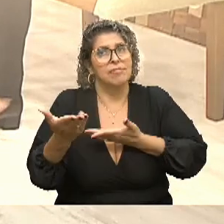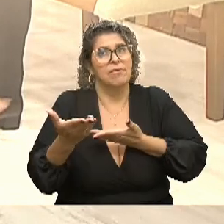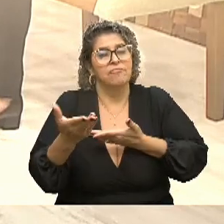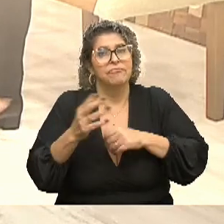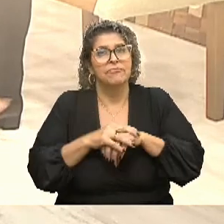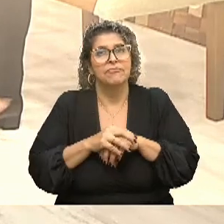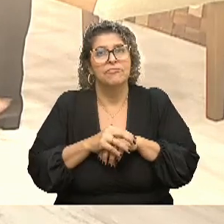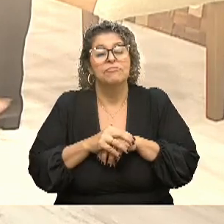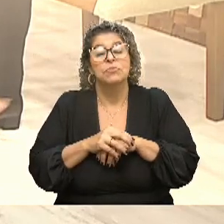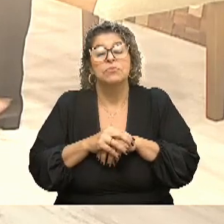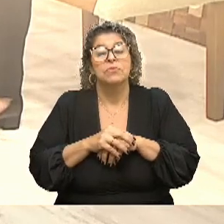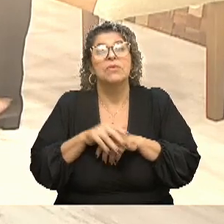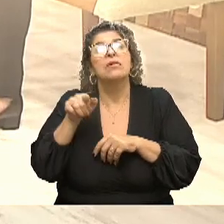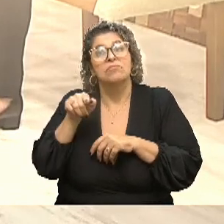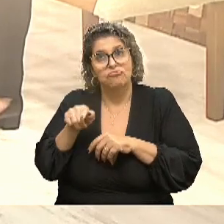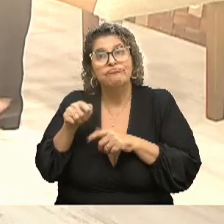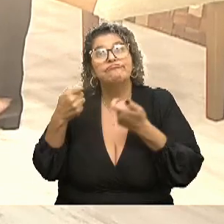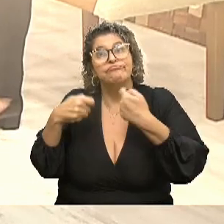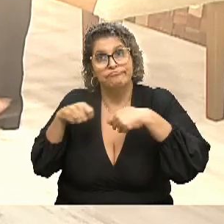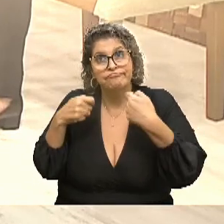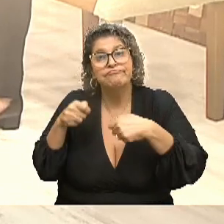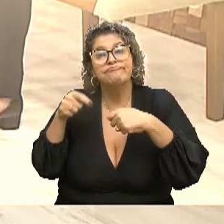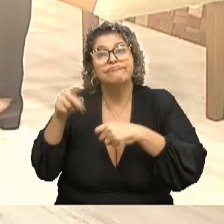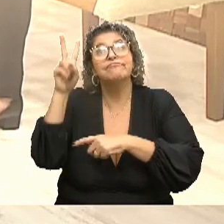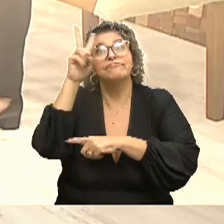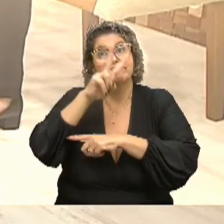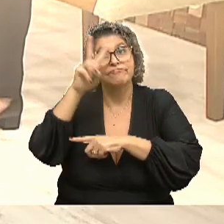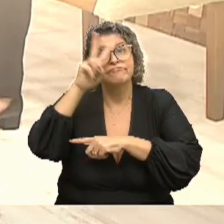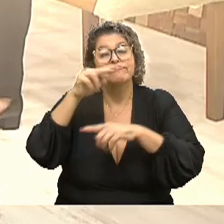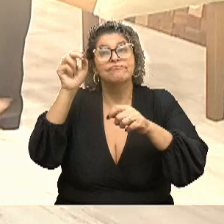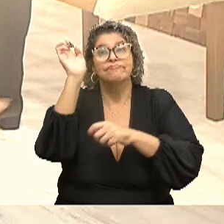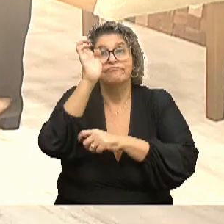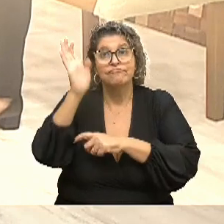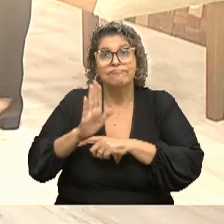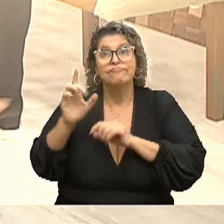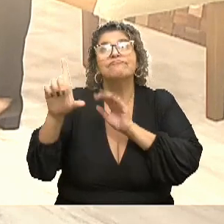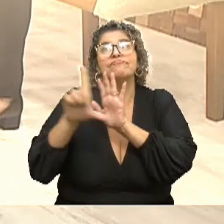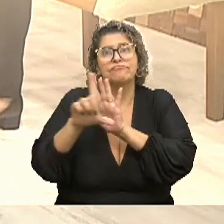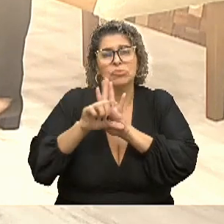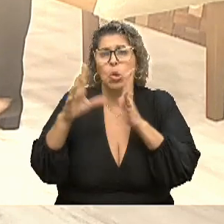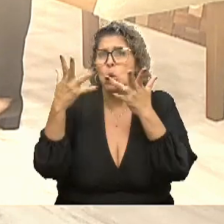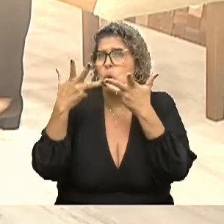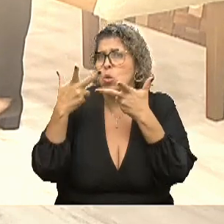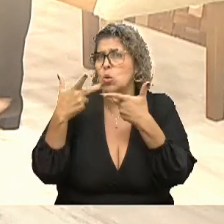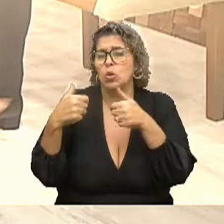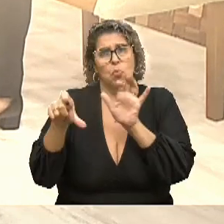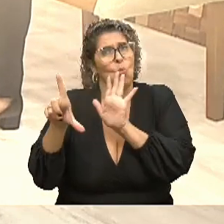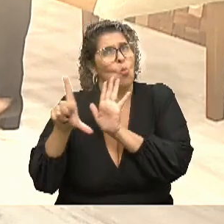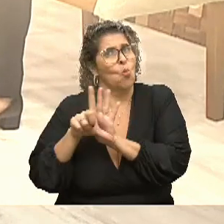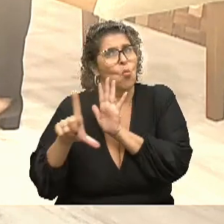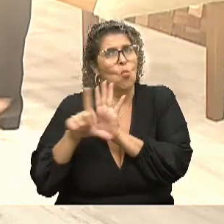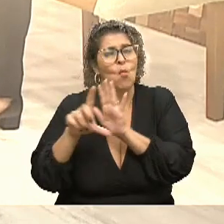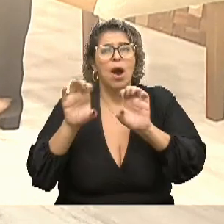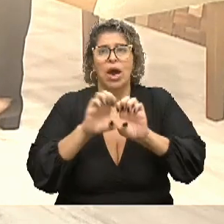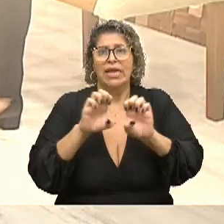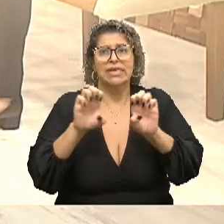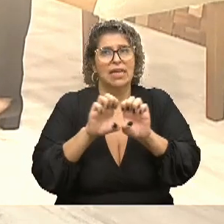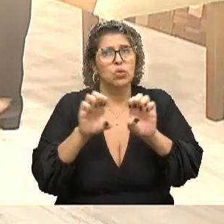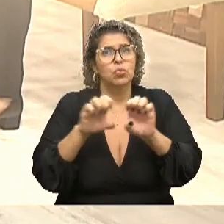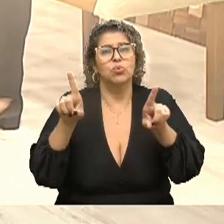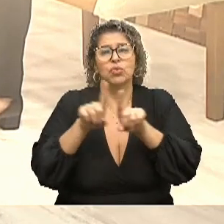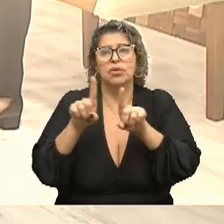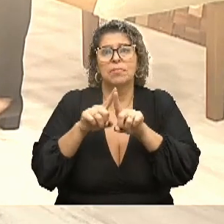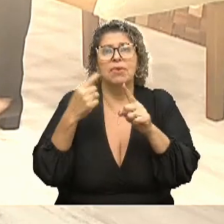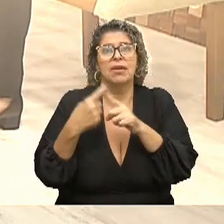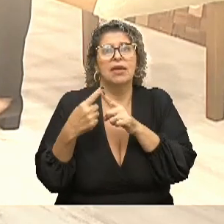acho muito importante a gente frisar essas questões. A gente vive num país onde as leis são lindas. O Estatuto da Criança e do Adolescente, que é uma